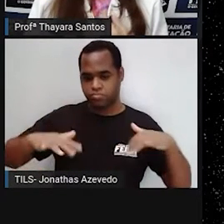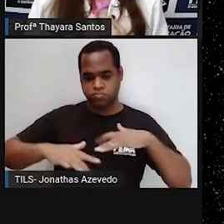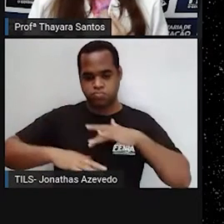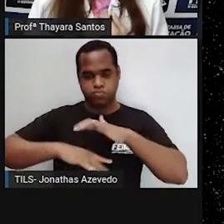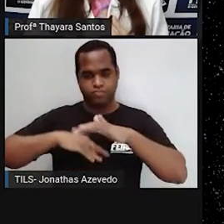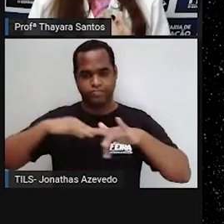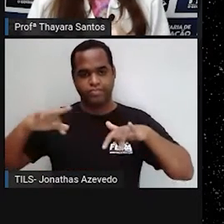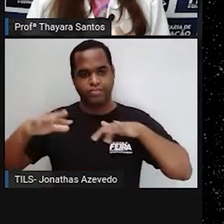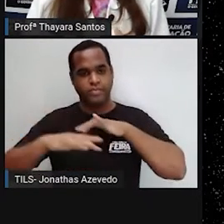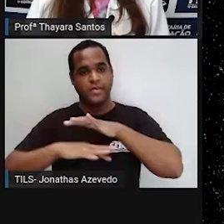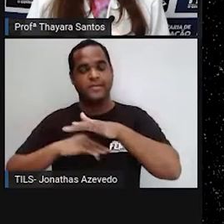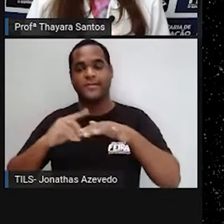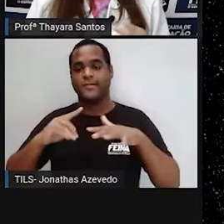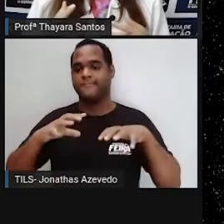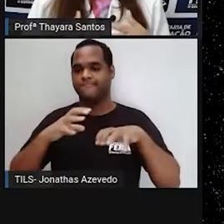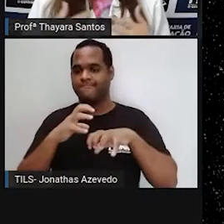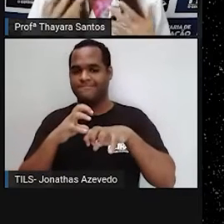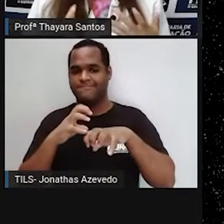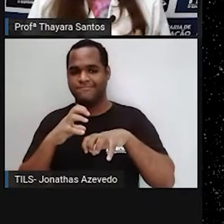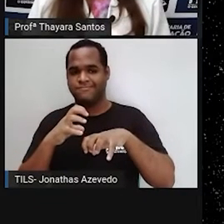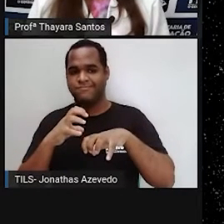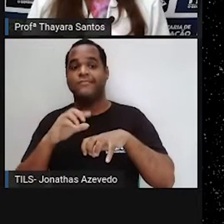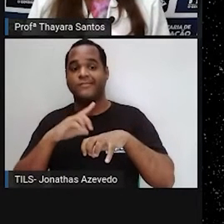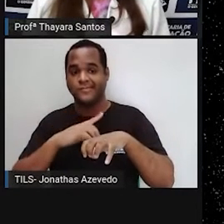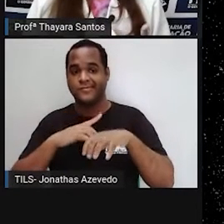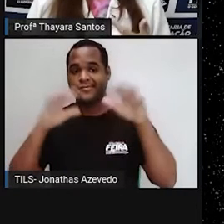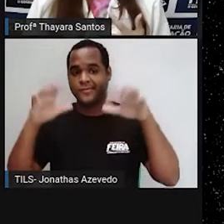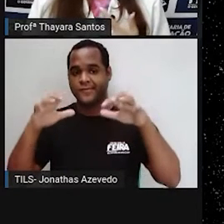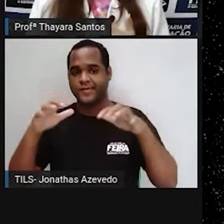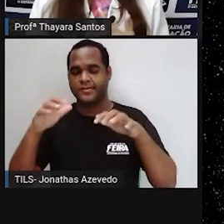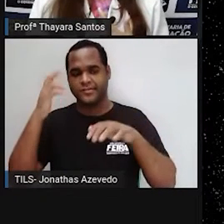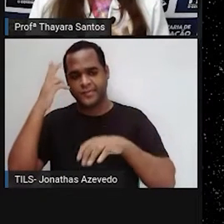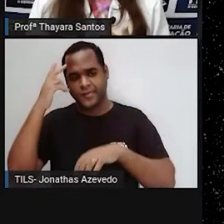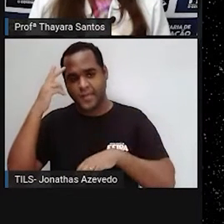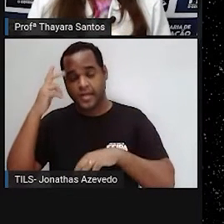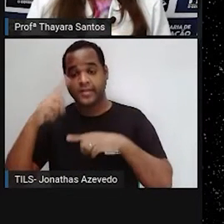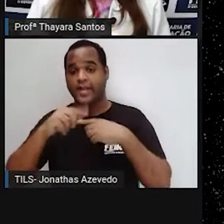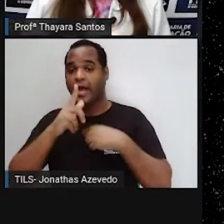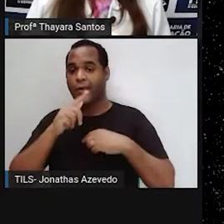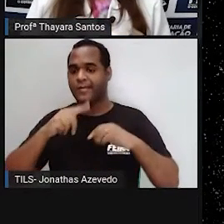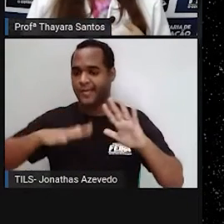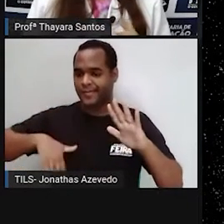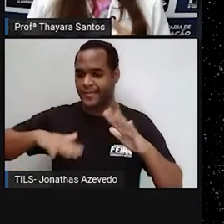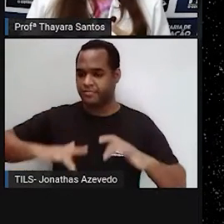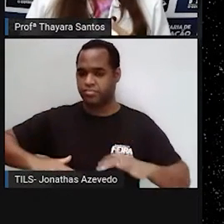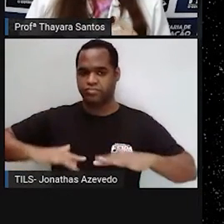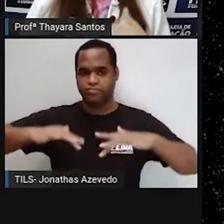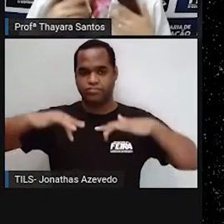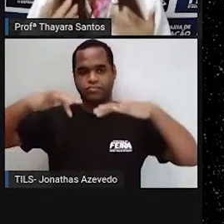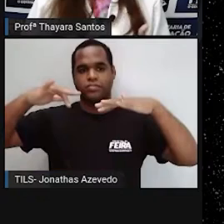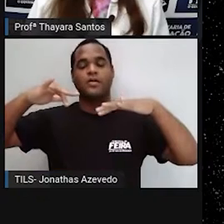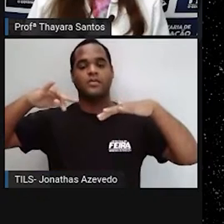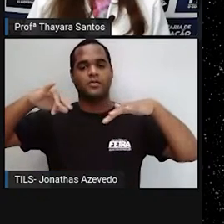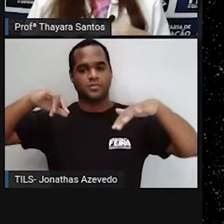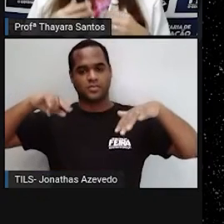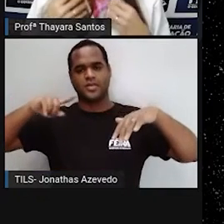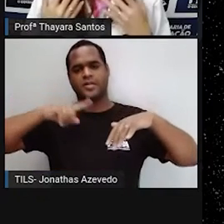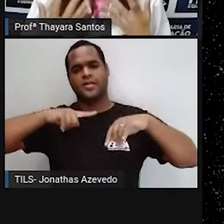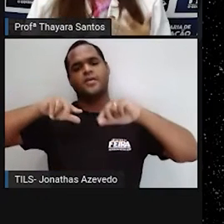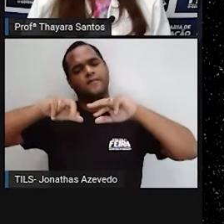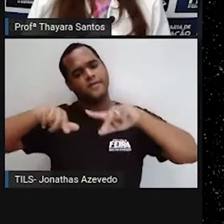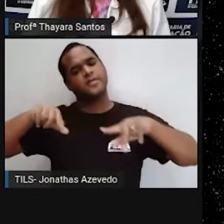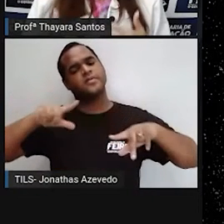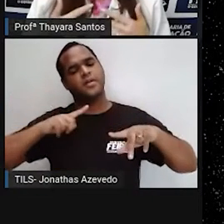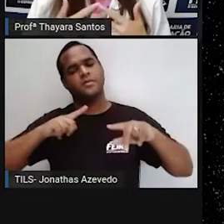muitas secas em lugares que costumavam chover, o aumento do nível do mar. Então, tem todas essas situações que estão sendo